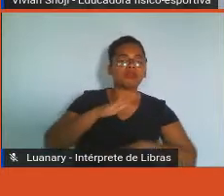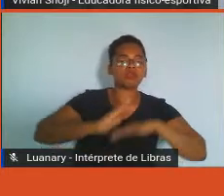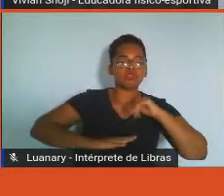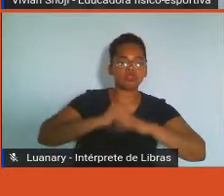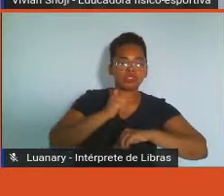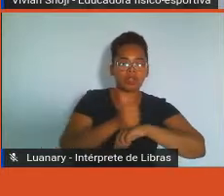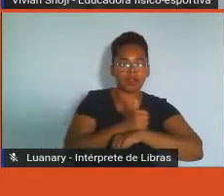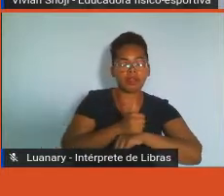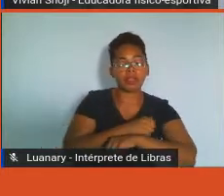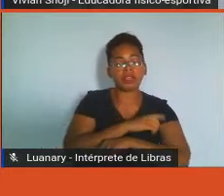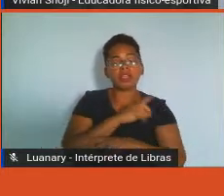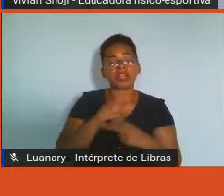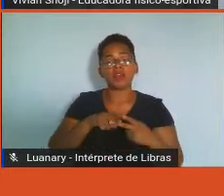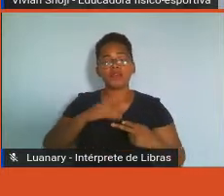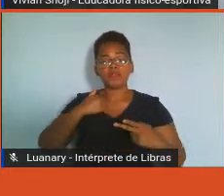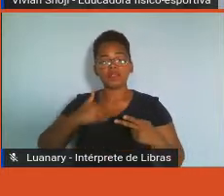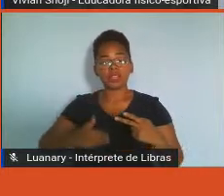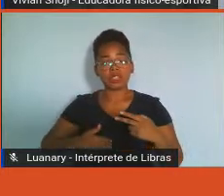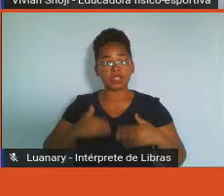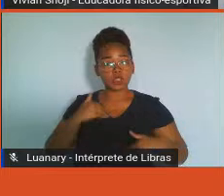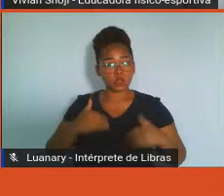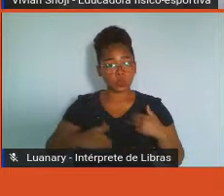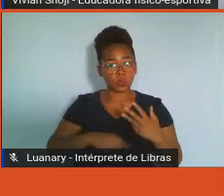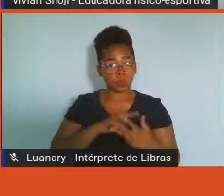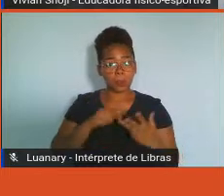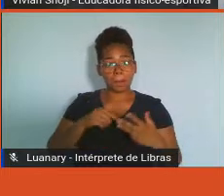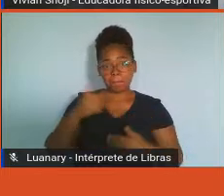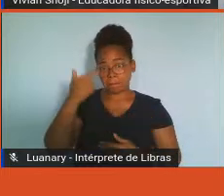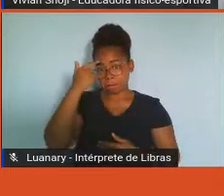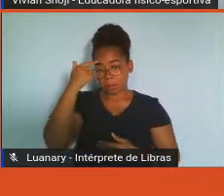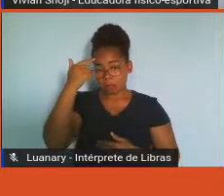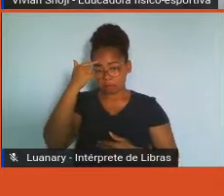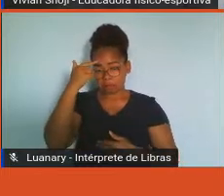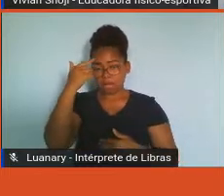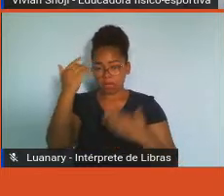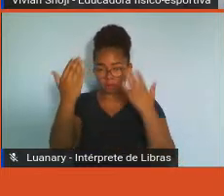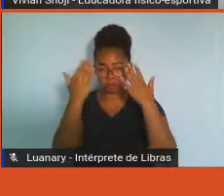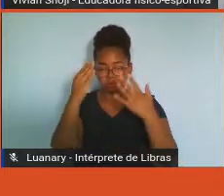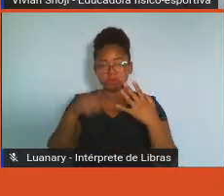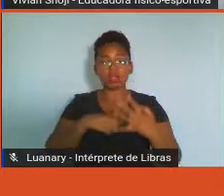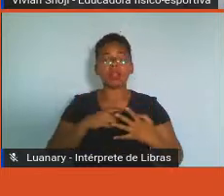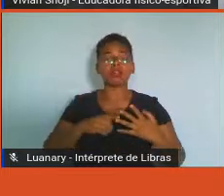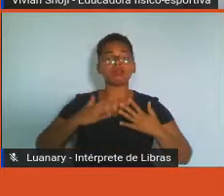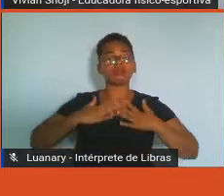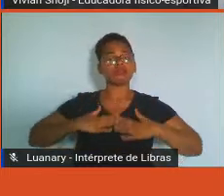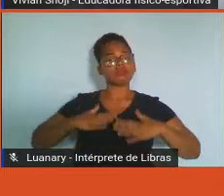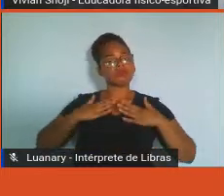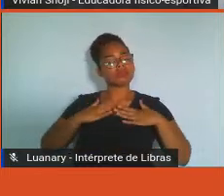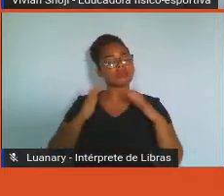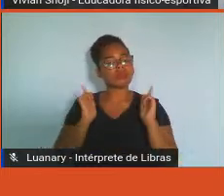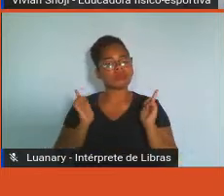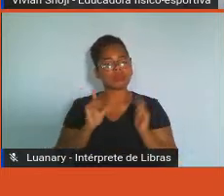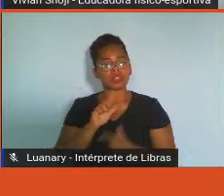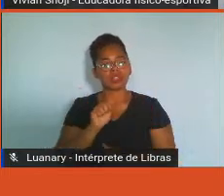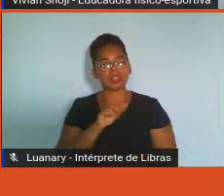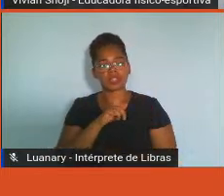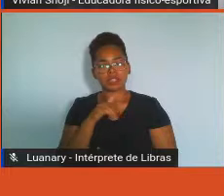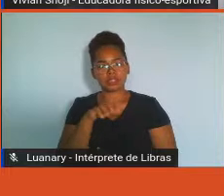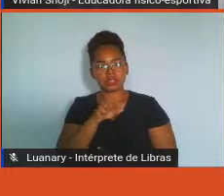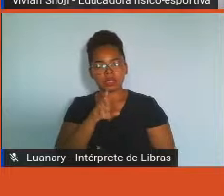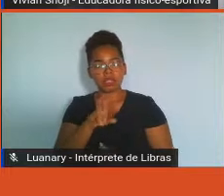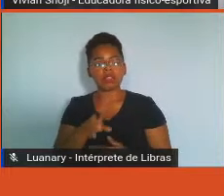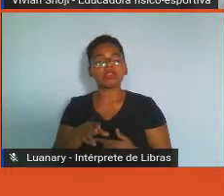o lazer, social, financeiro e comunidade. Dentro do isolamento, as ações que eles escolheram foi